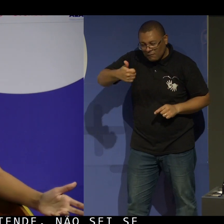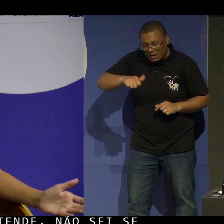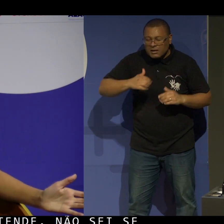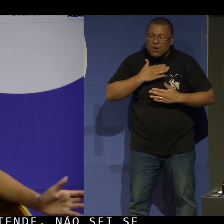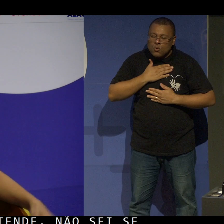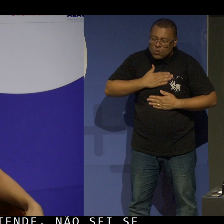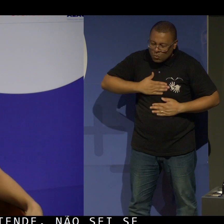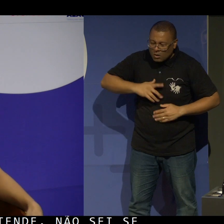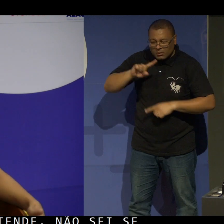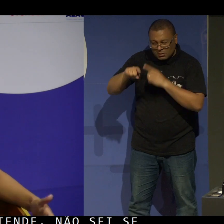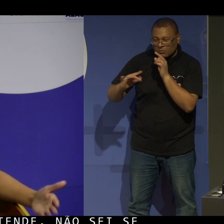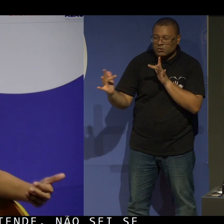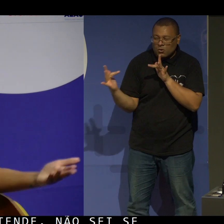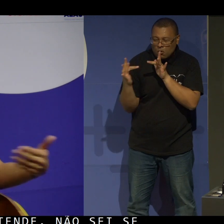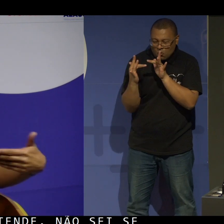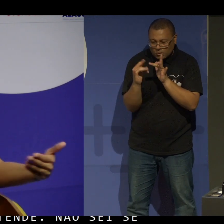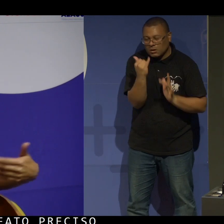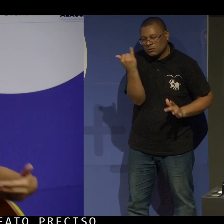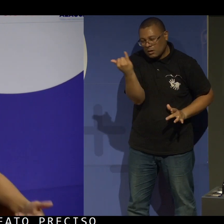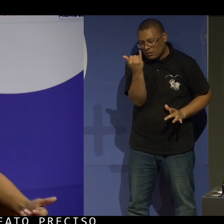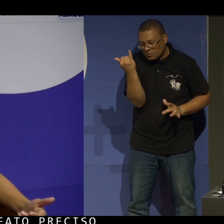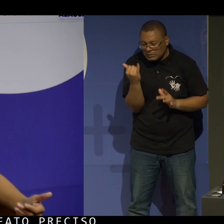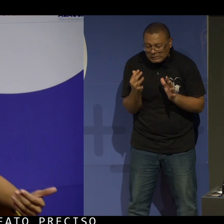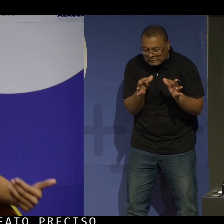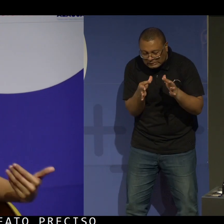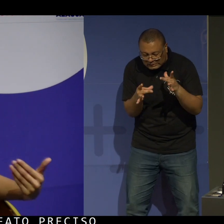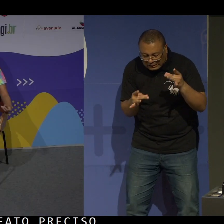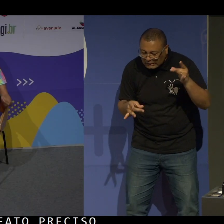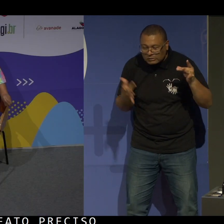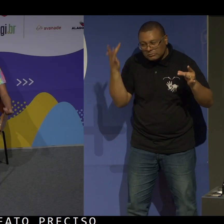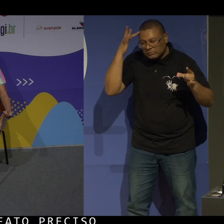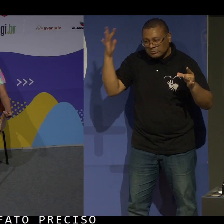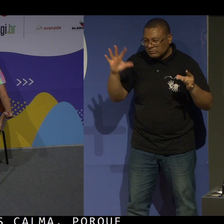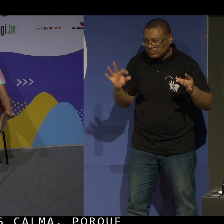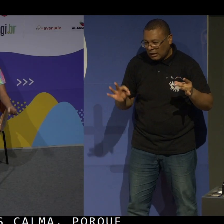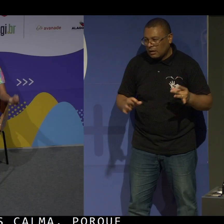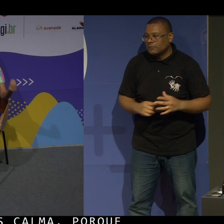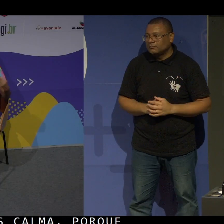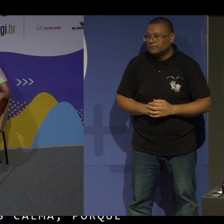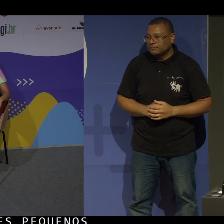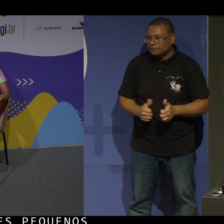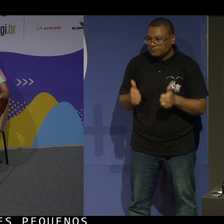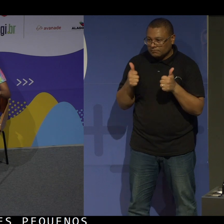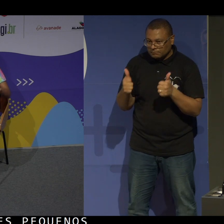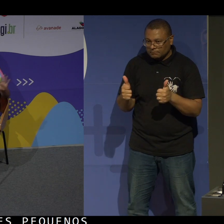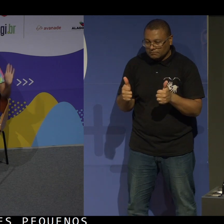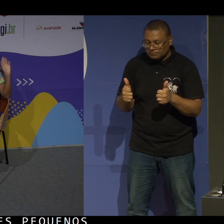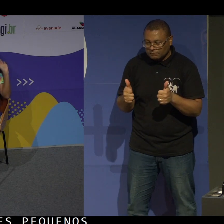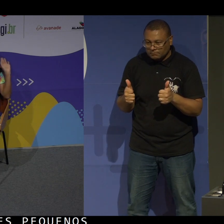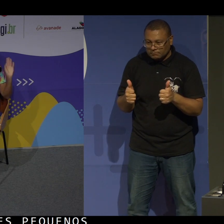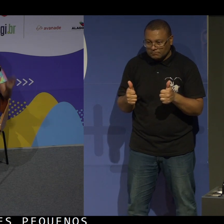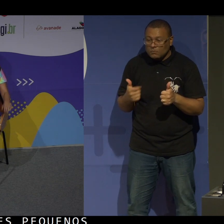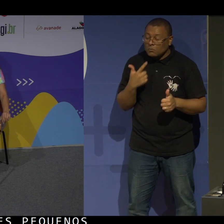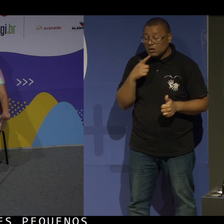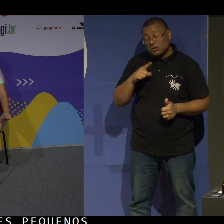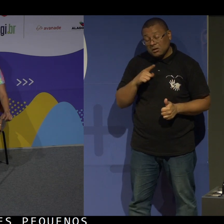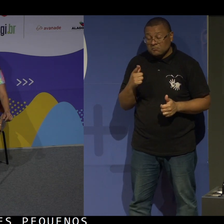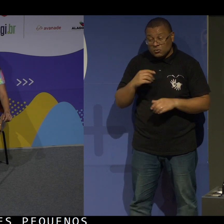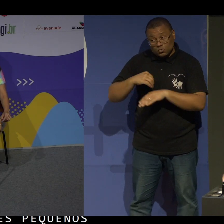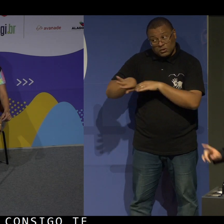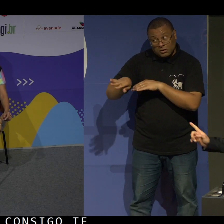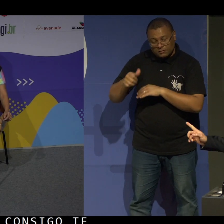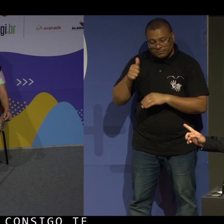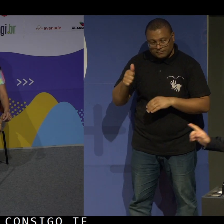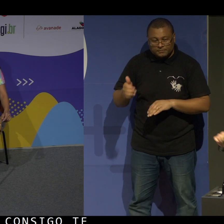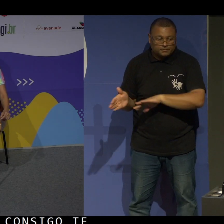calma, porque somente com esses pequenos detalhes eu não consigo te responder exatamente, mas tenho essa sugestão.